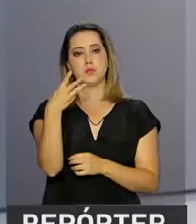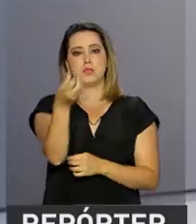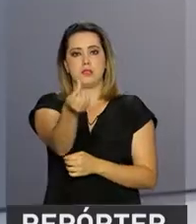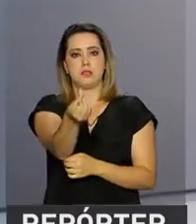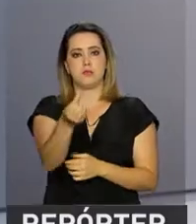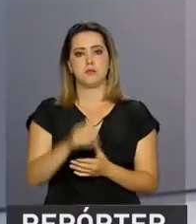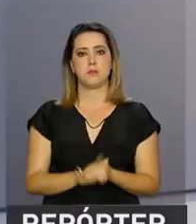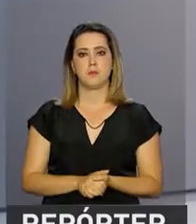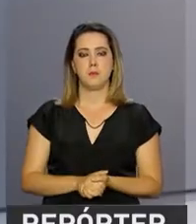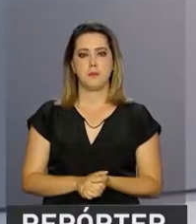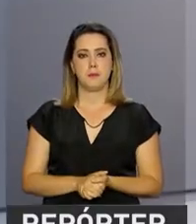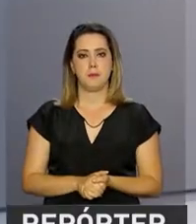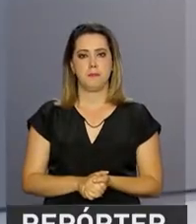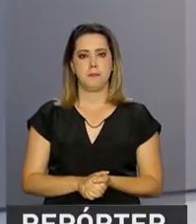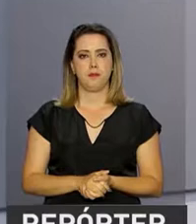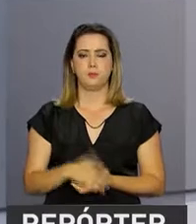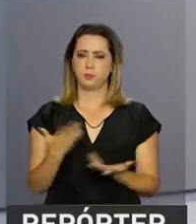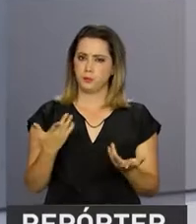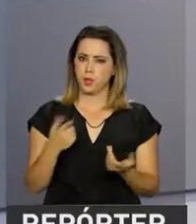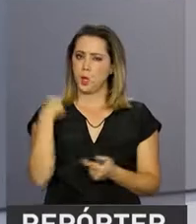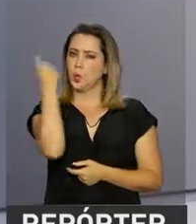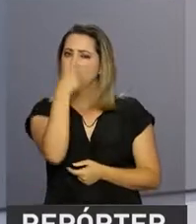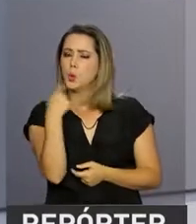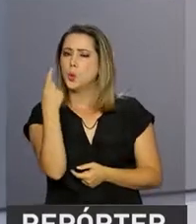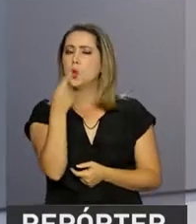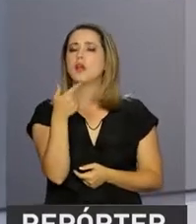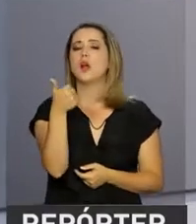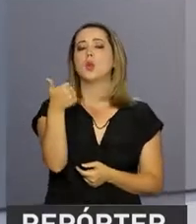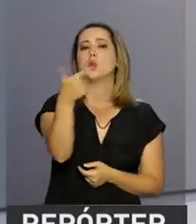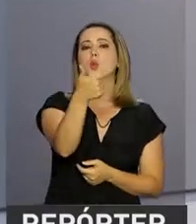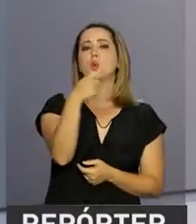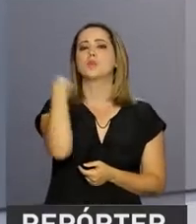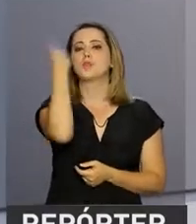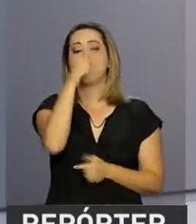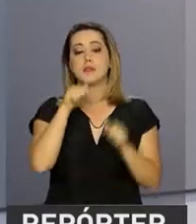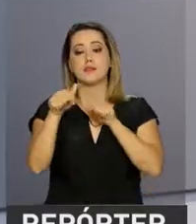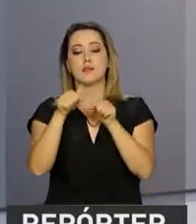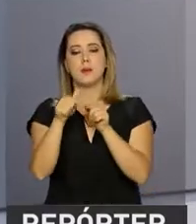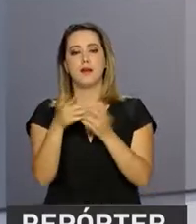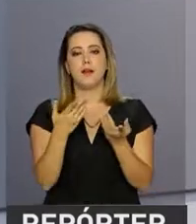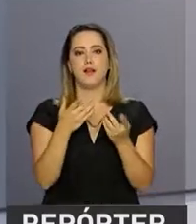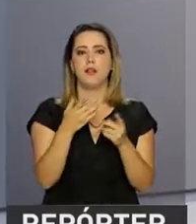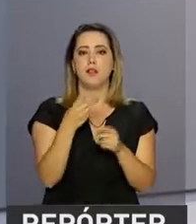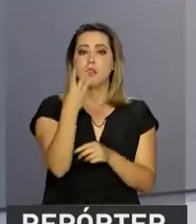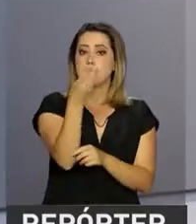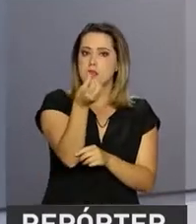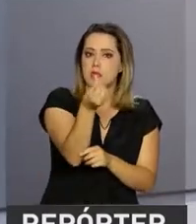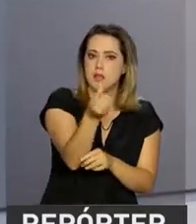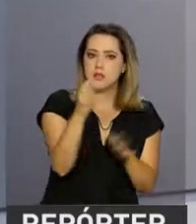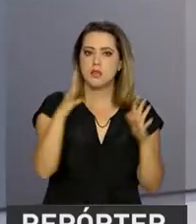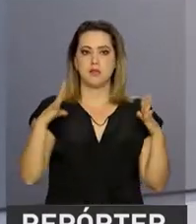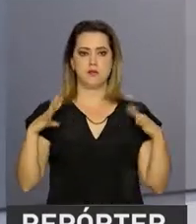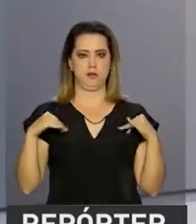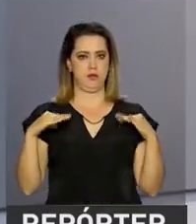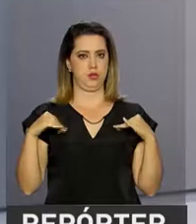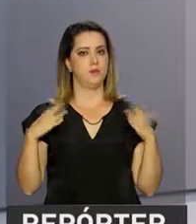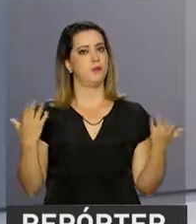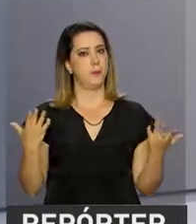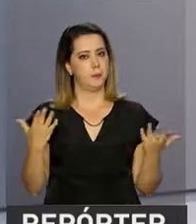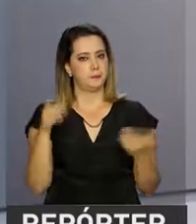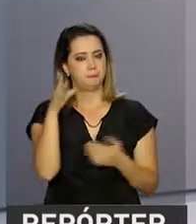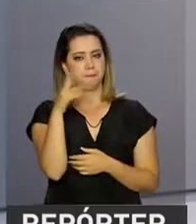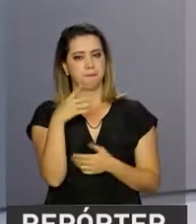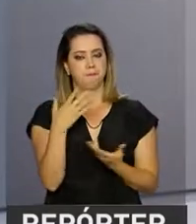Na jornada 12 por 36, o empregado trabalha 12 horas e tem 36